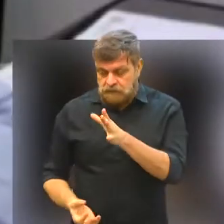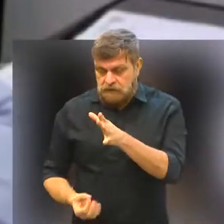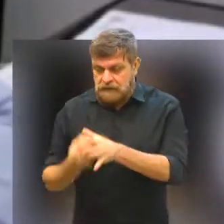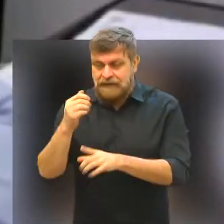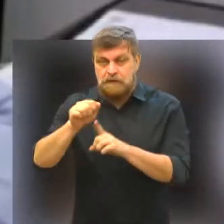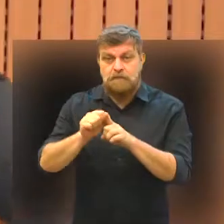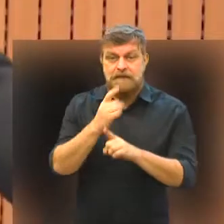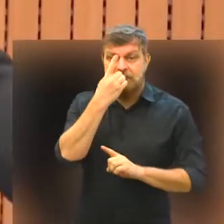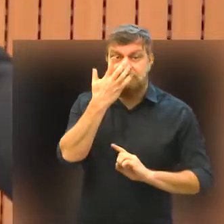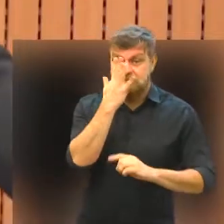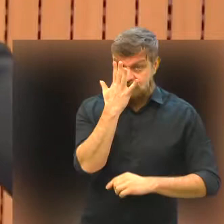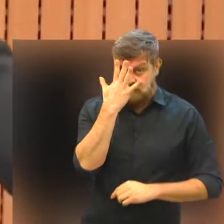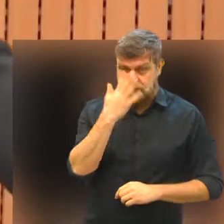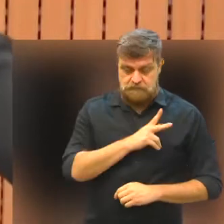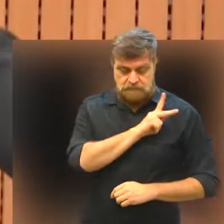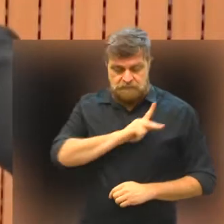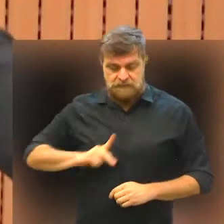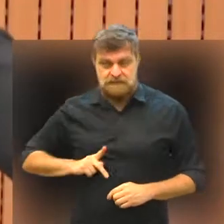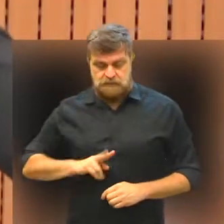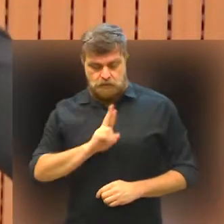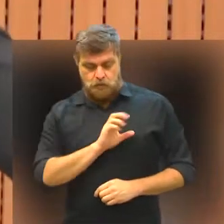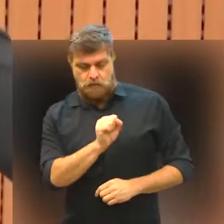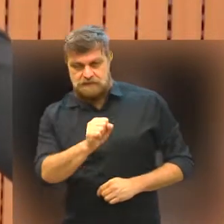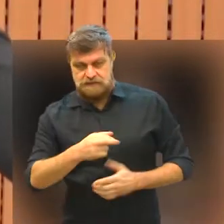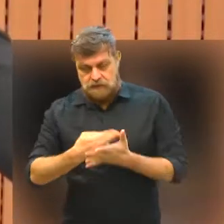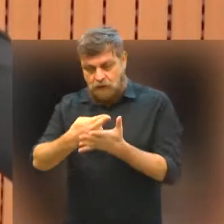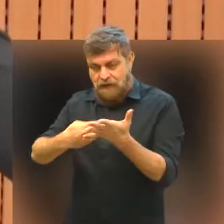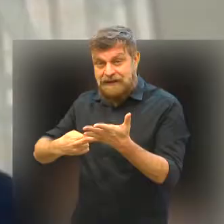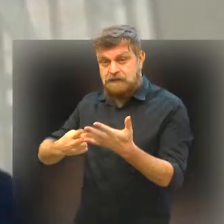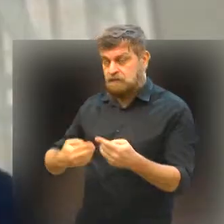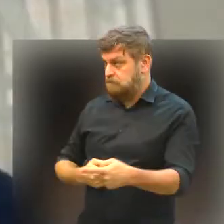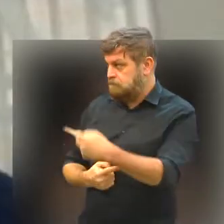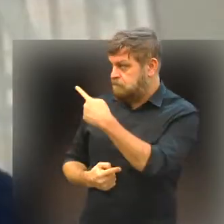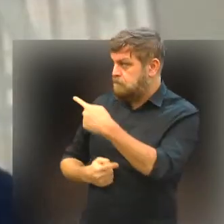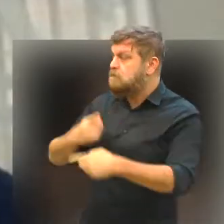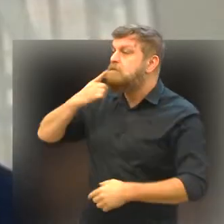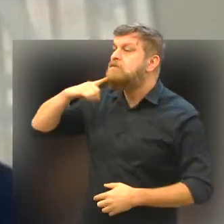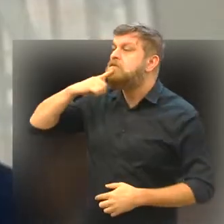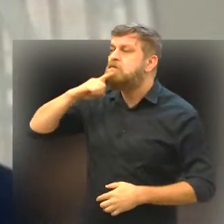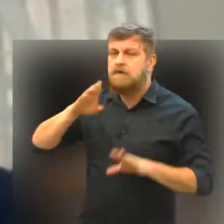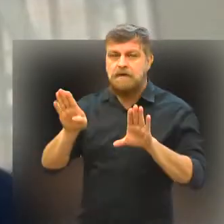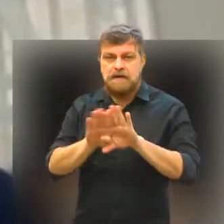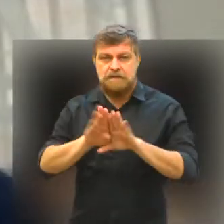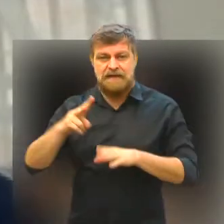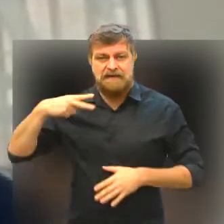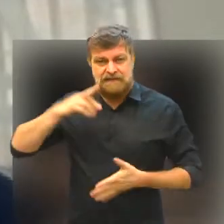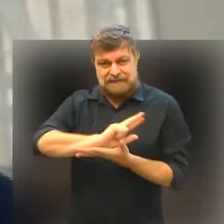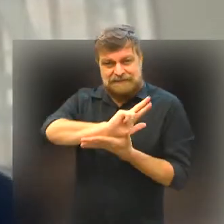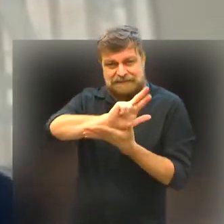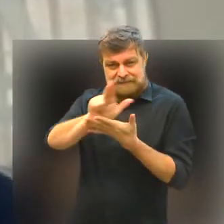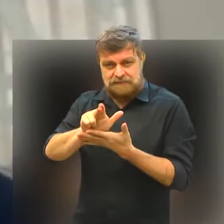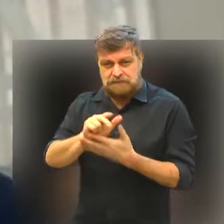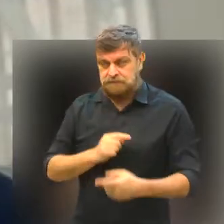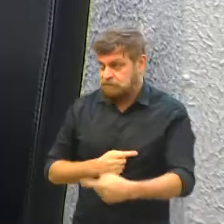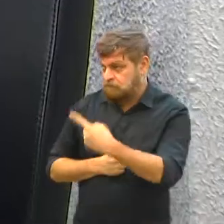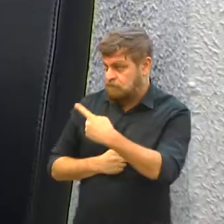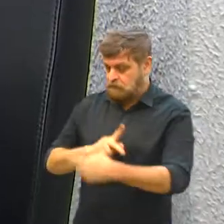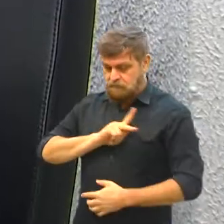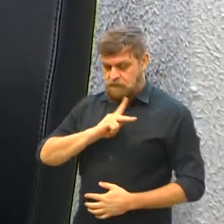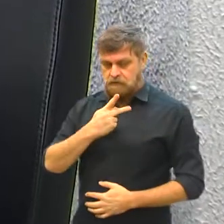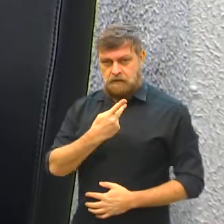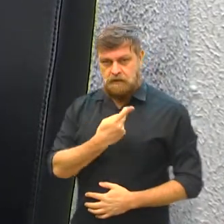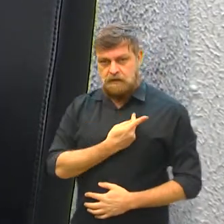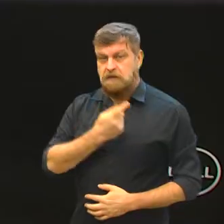criação, em fevereiro, o presidente Luiz Rossini, o relator Eduardo Magoga e os outros vereadores titulares,